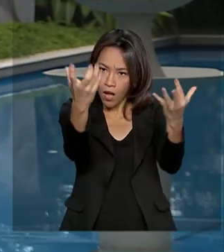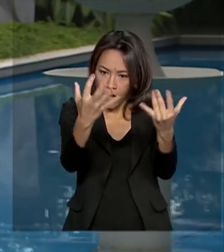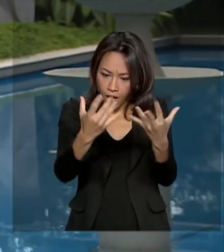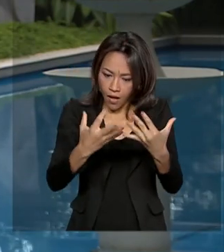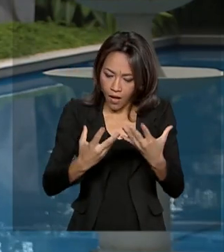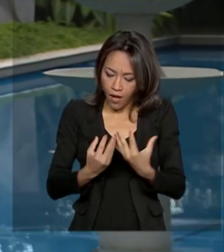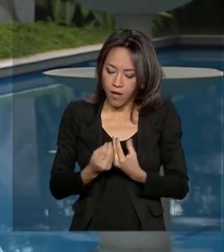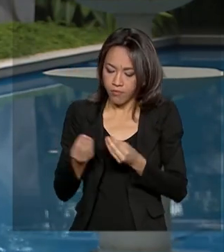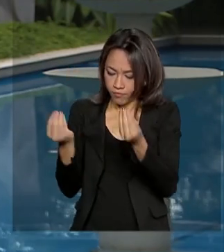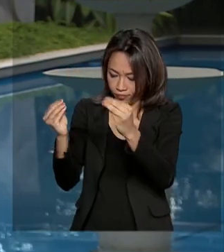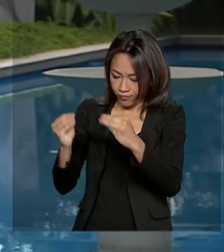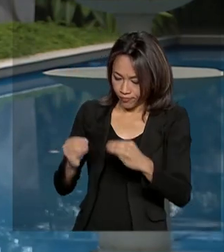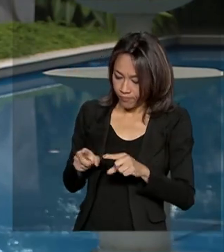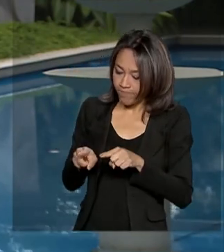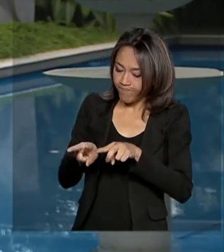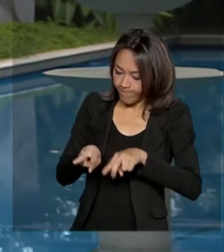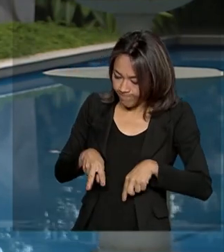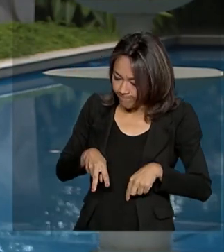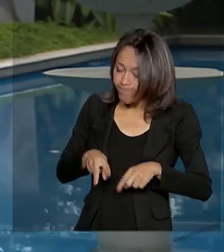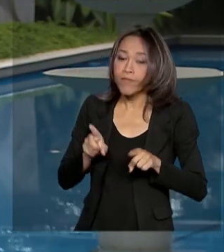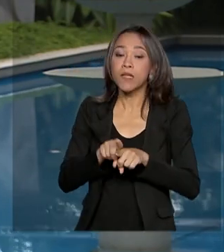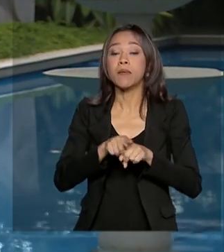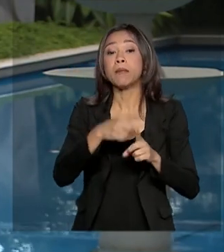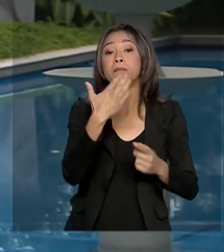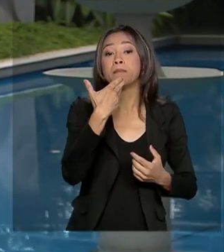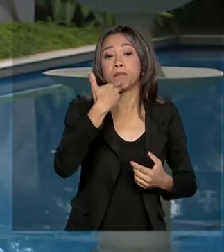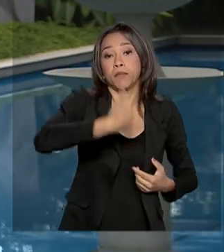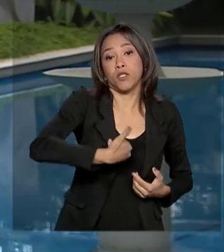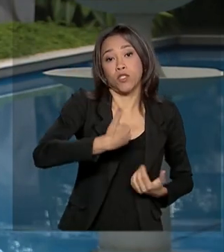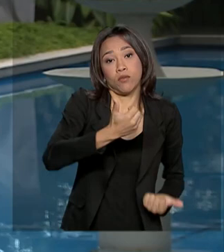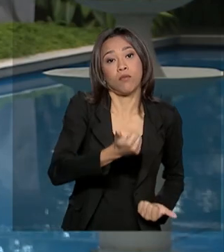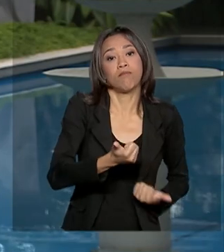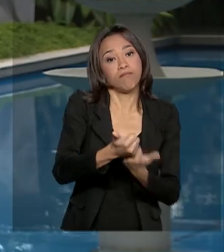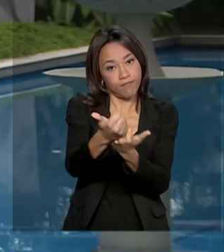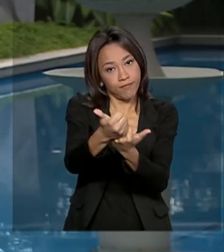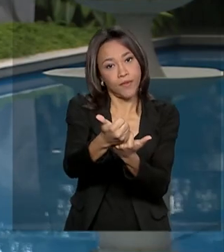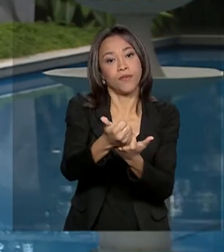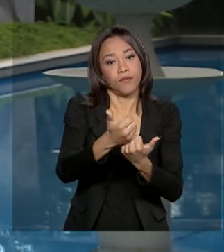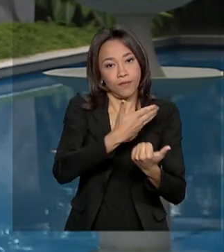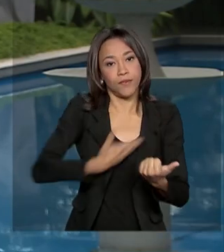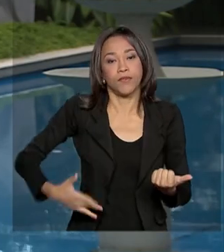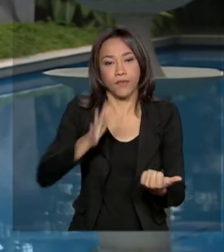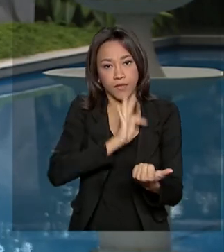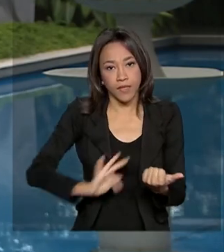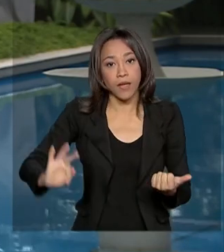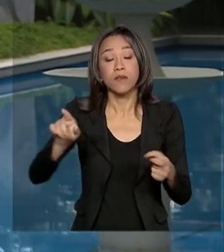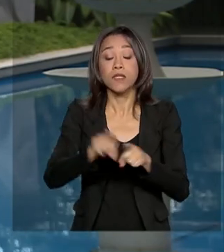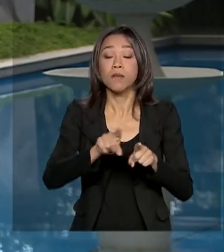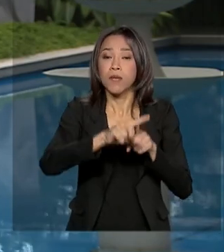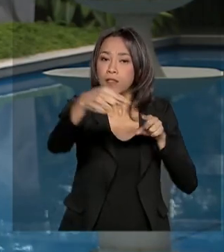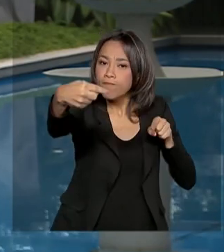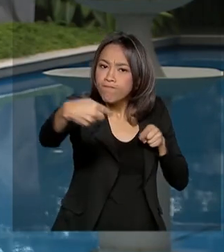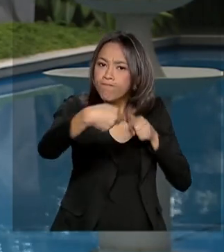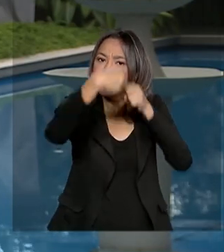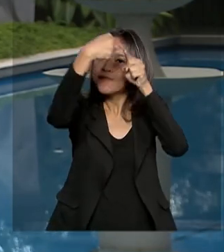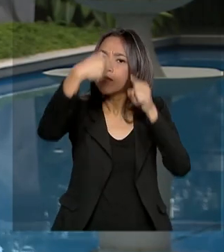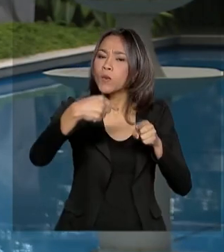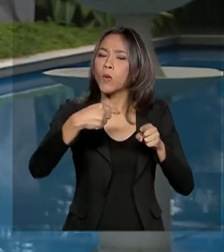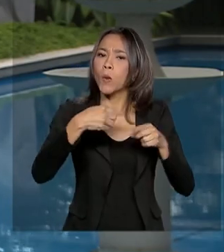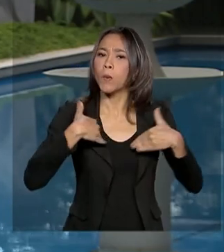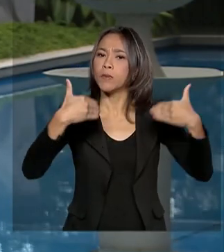também pediram reforço de insumos e declararam alinhamento com o Ministério da Saúde e